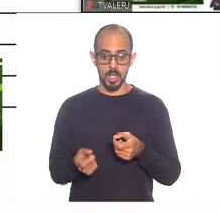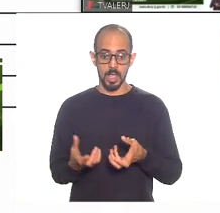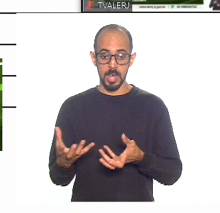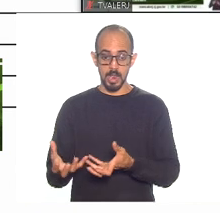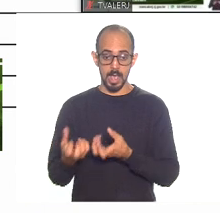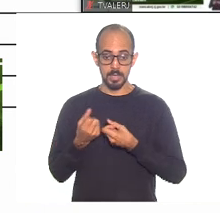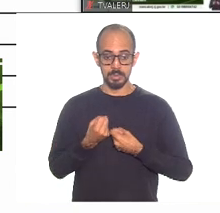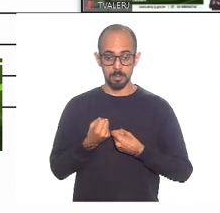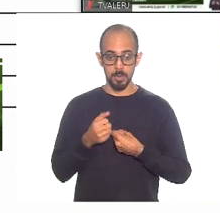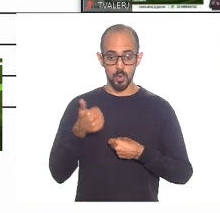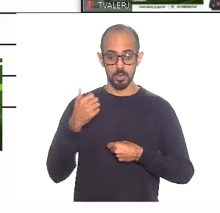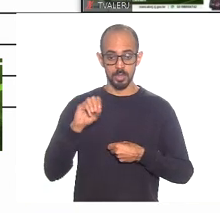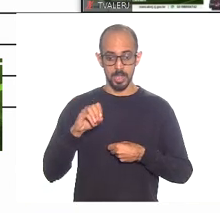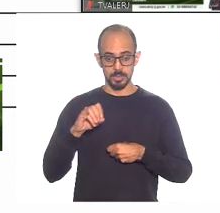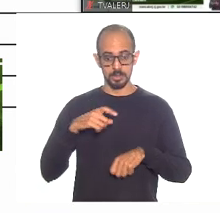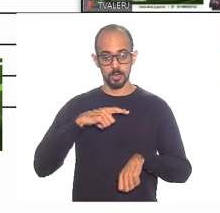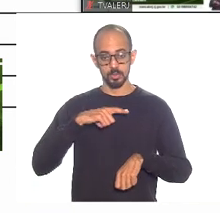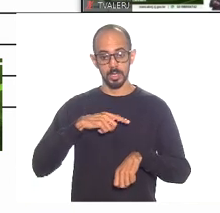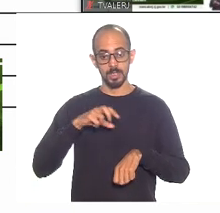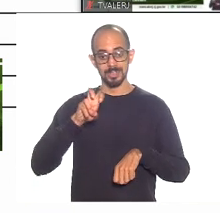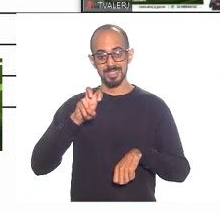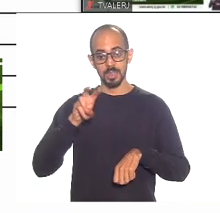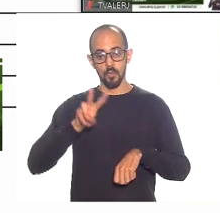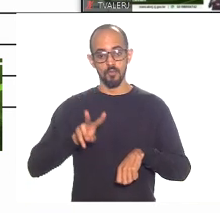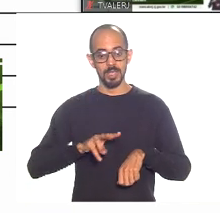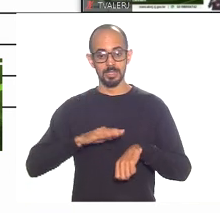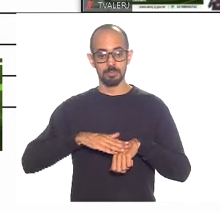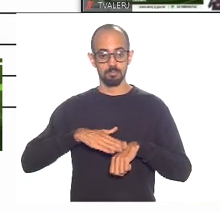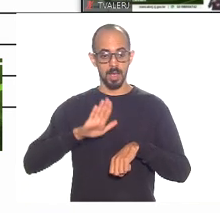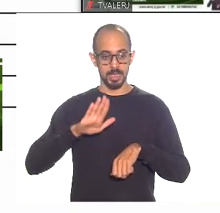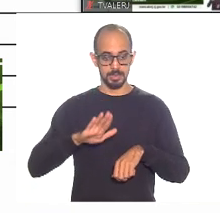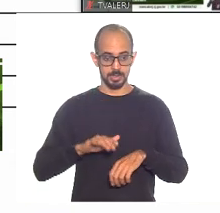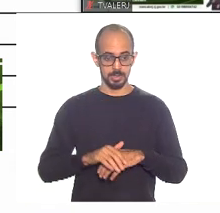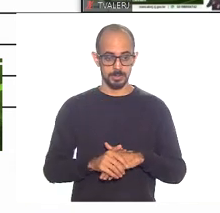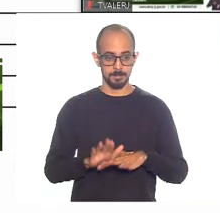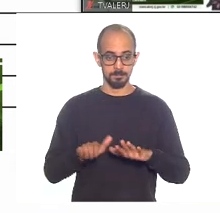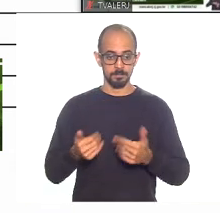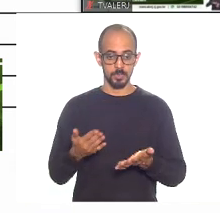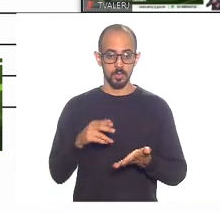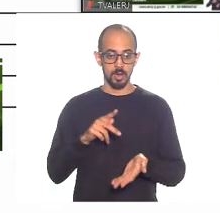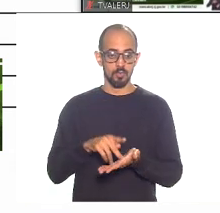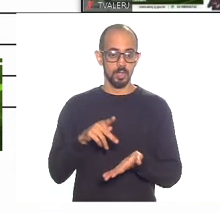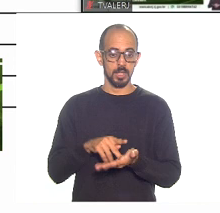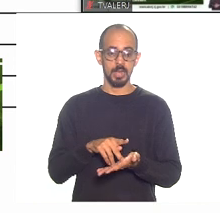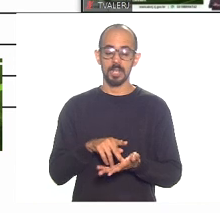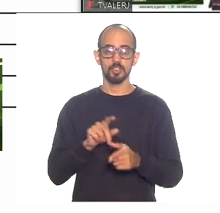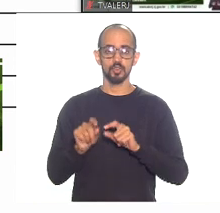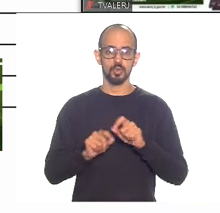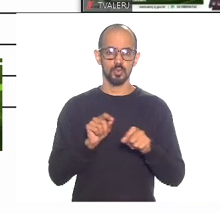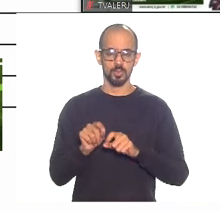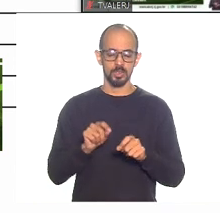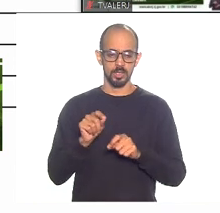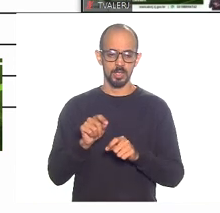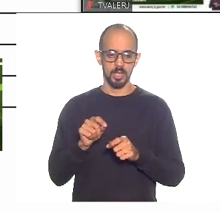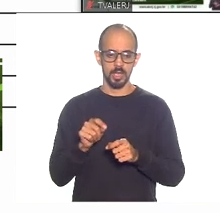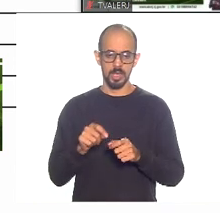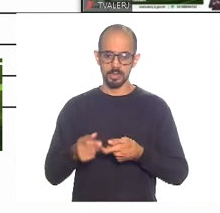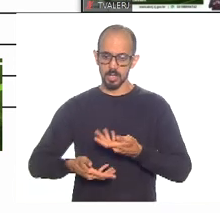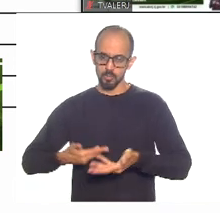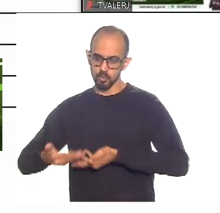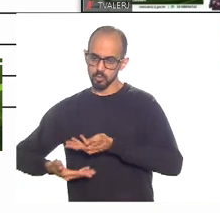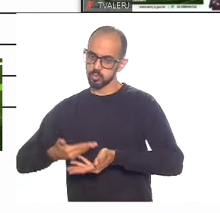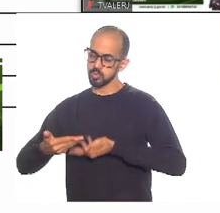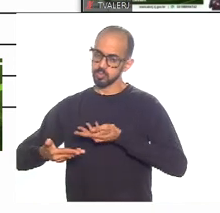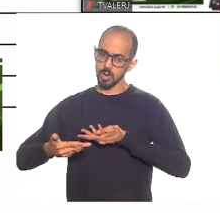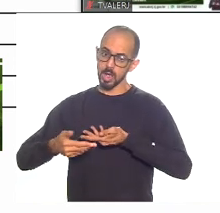recebeu cinco vezes mais, né? Então, na verdade, quer dizer, a questão redistributiva já está sendo feita. A gente tem que aprender do